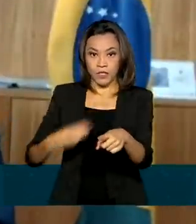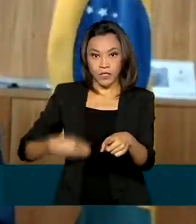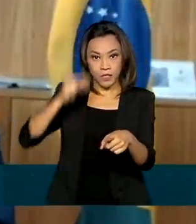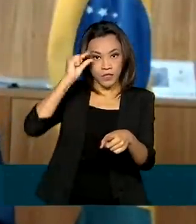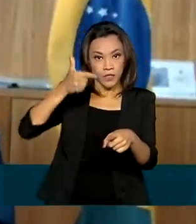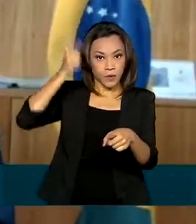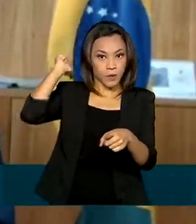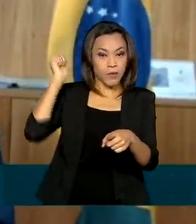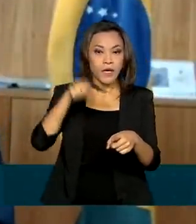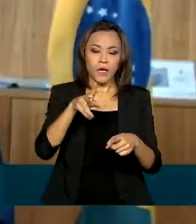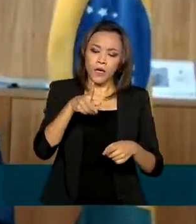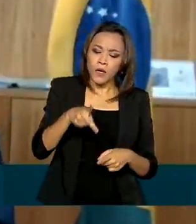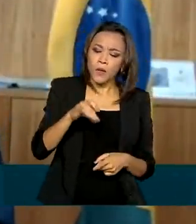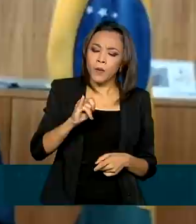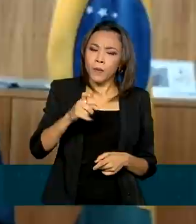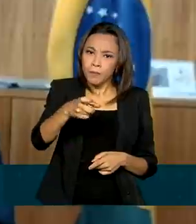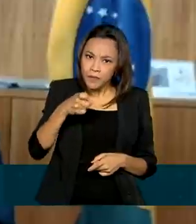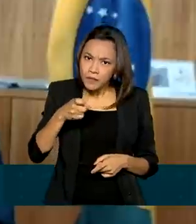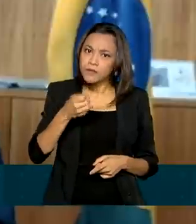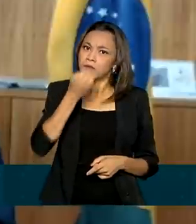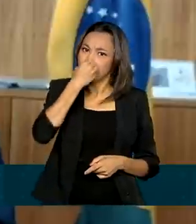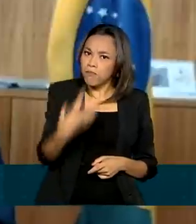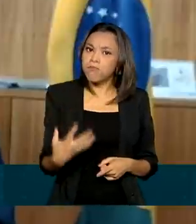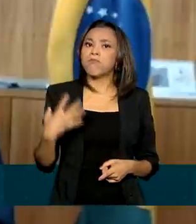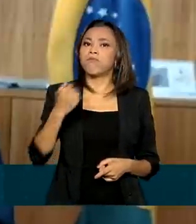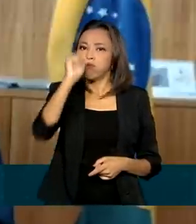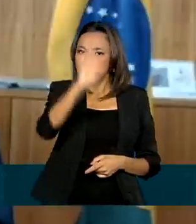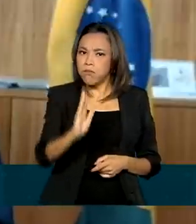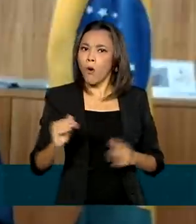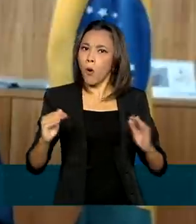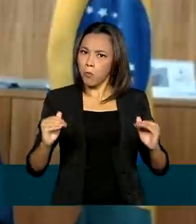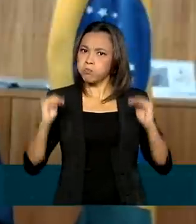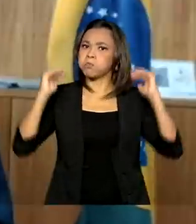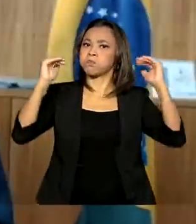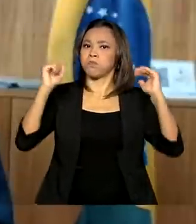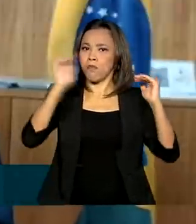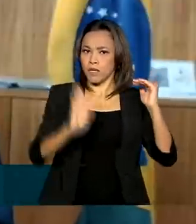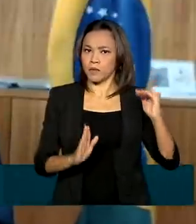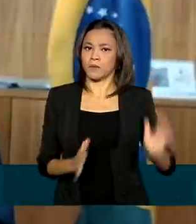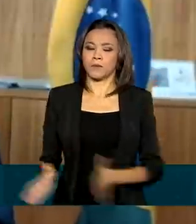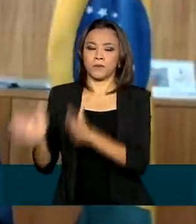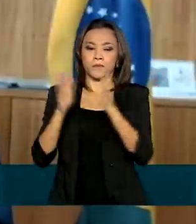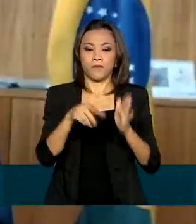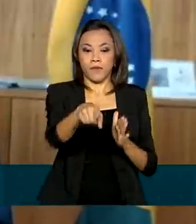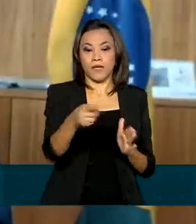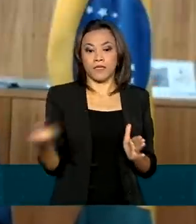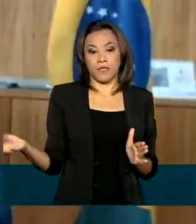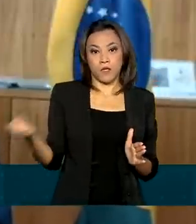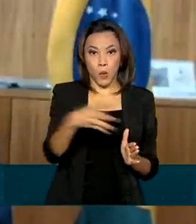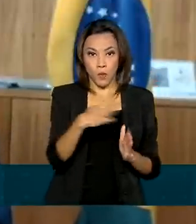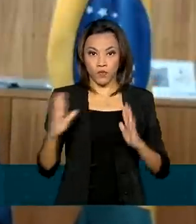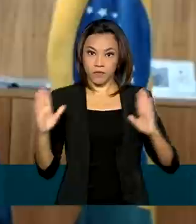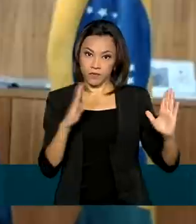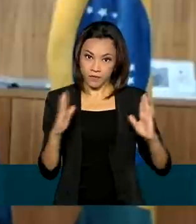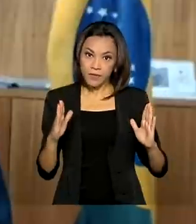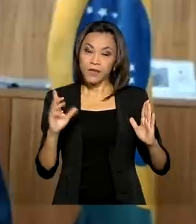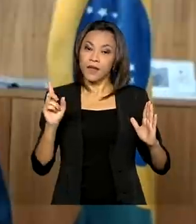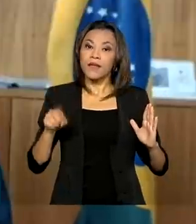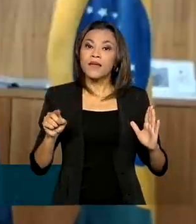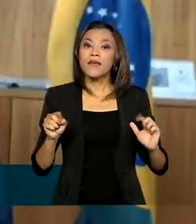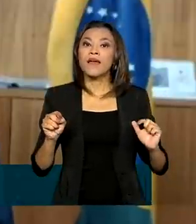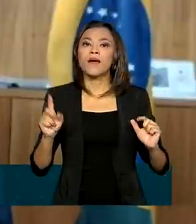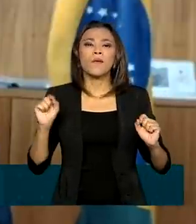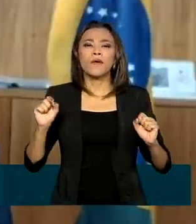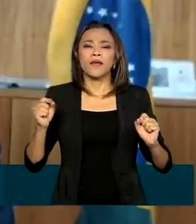eleva o Brasil digitalmente. Dessa nova fase em que nós estamos entrando, que é justamente um mergulho na dimensão